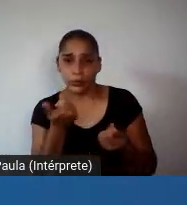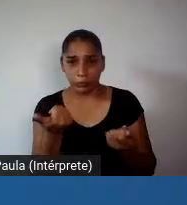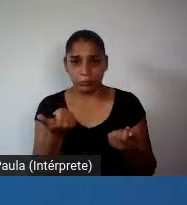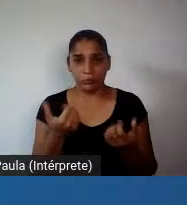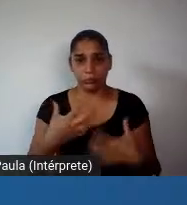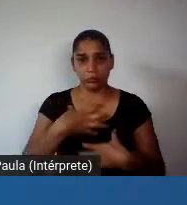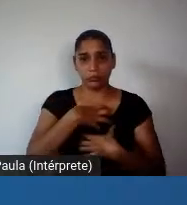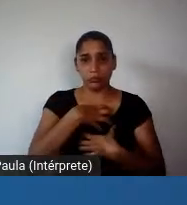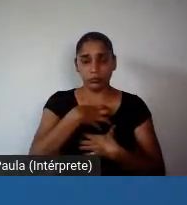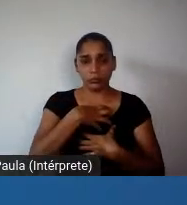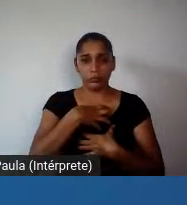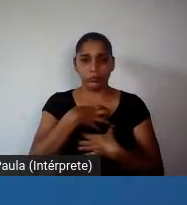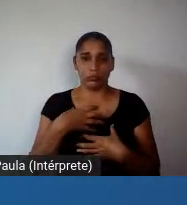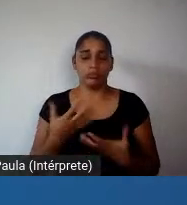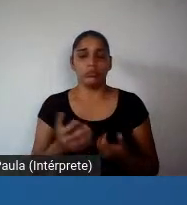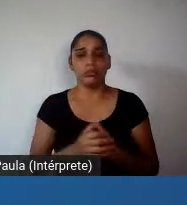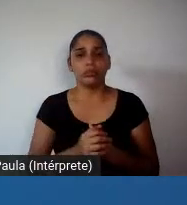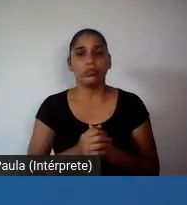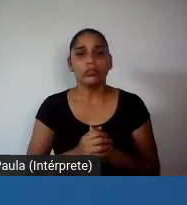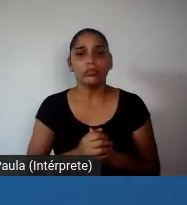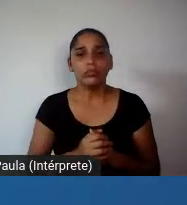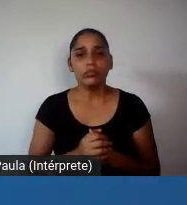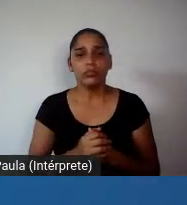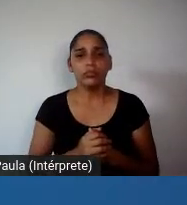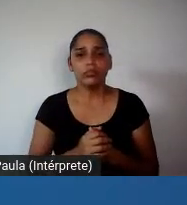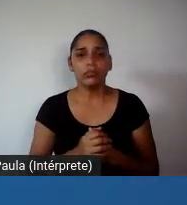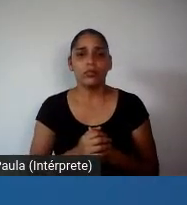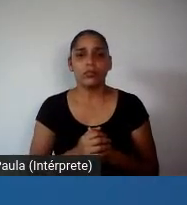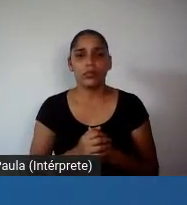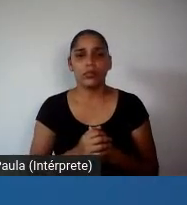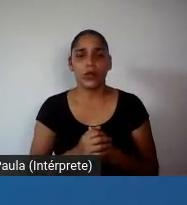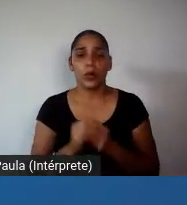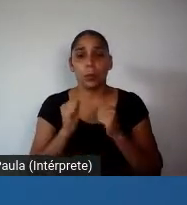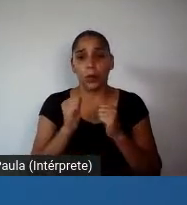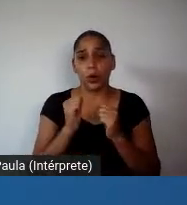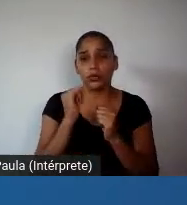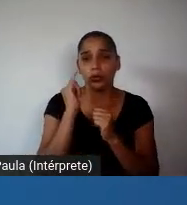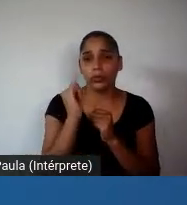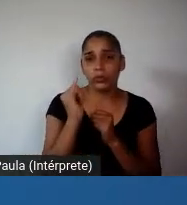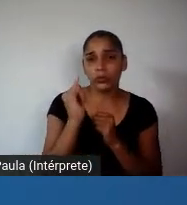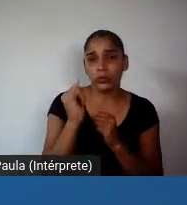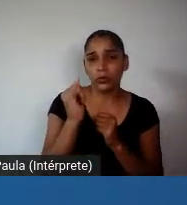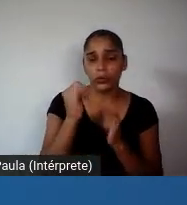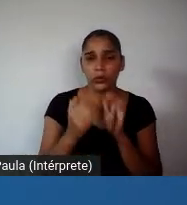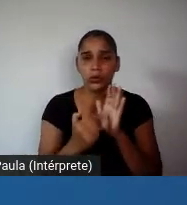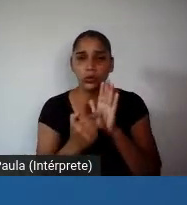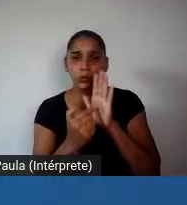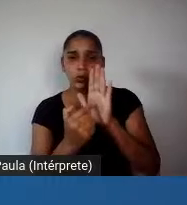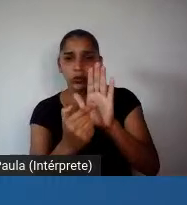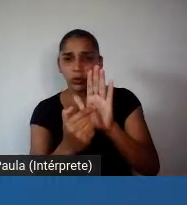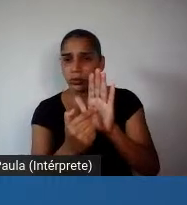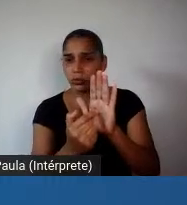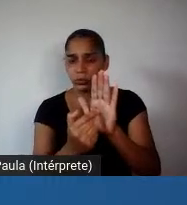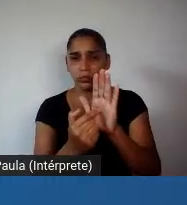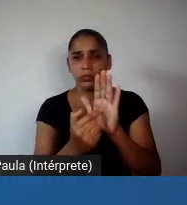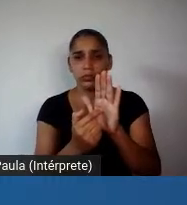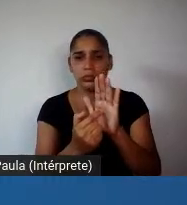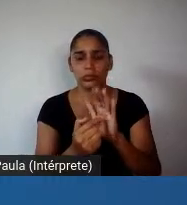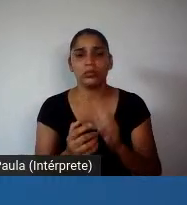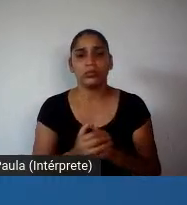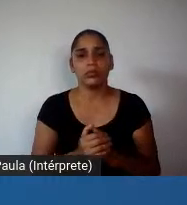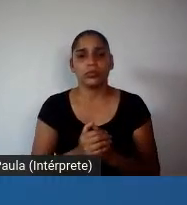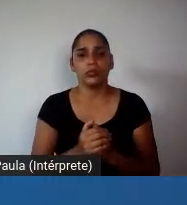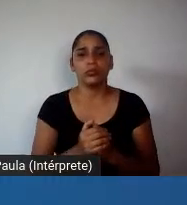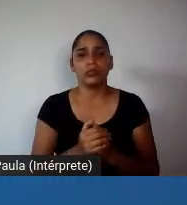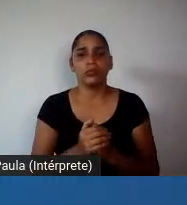que uma frase dramática, eu posso dar aqui alguns dados, por exemplo, dados ultra-recentes, em